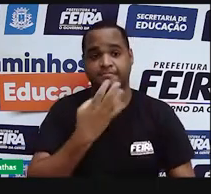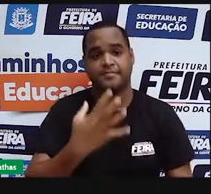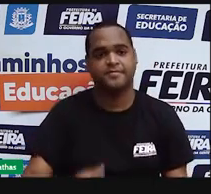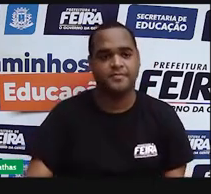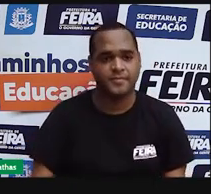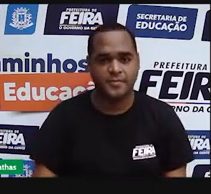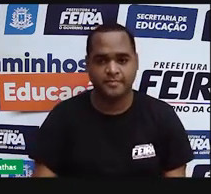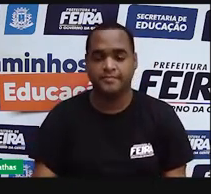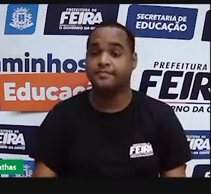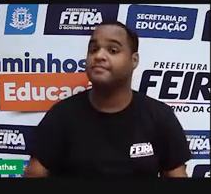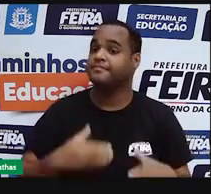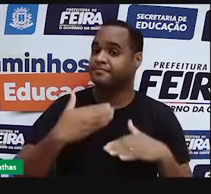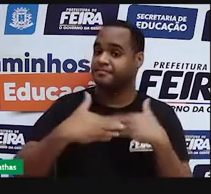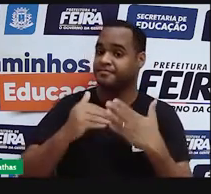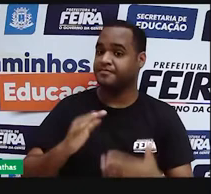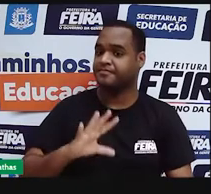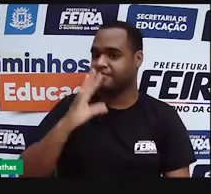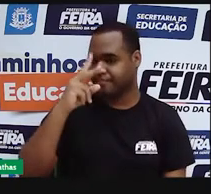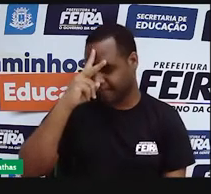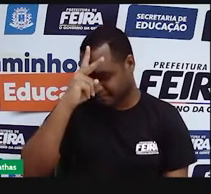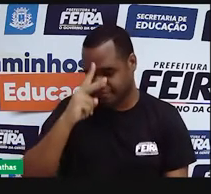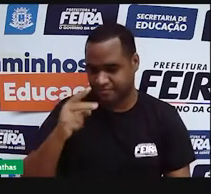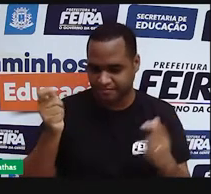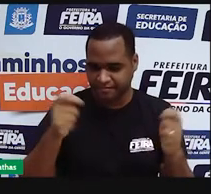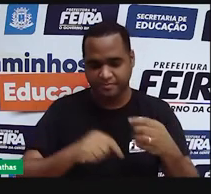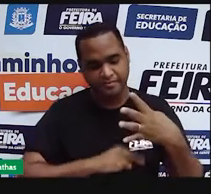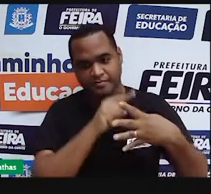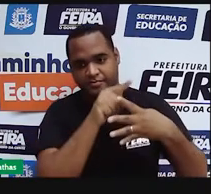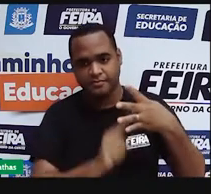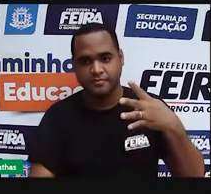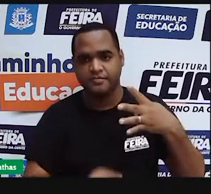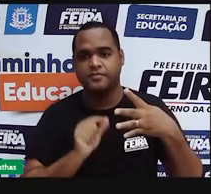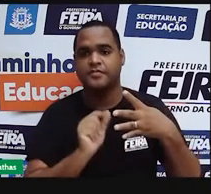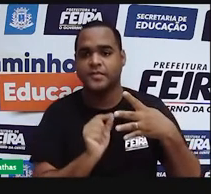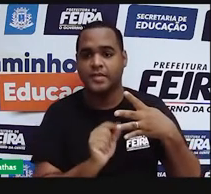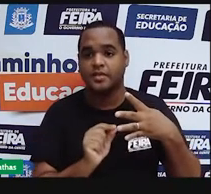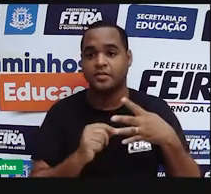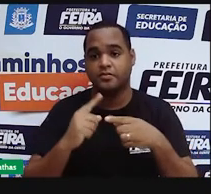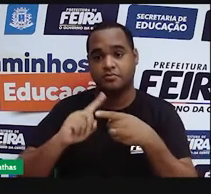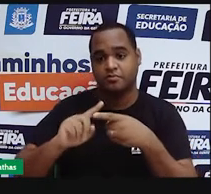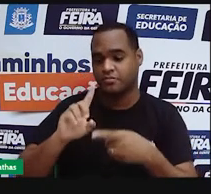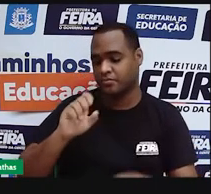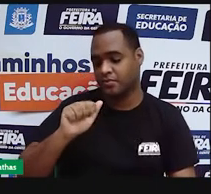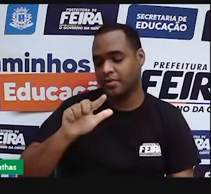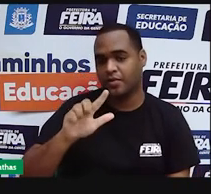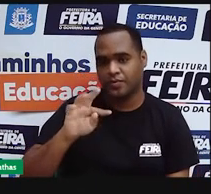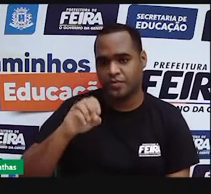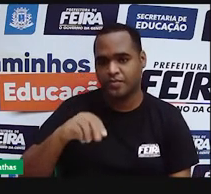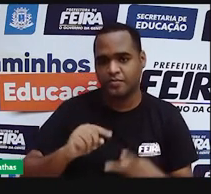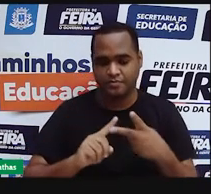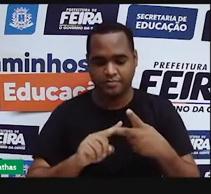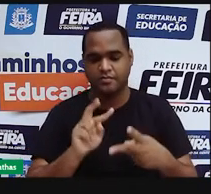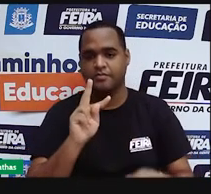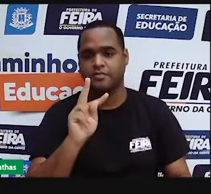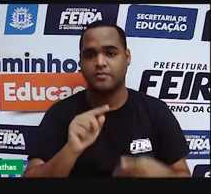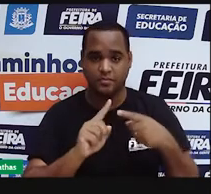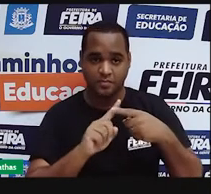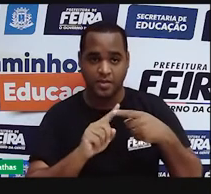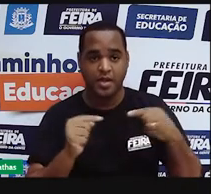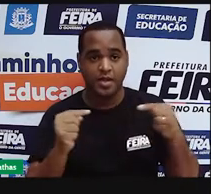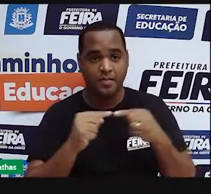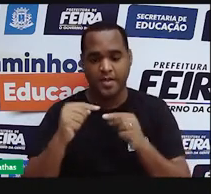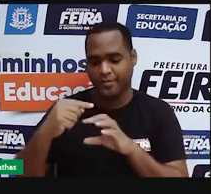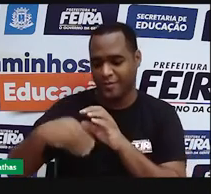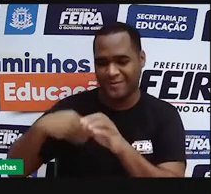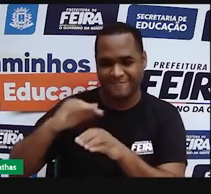Ao longo da história a gente pode destacar quatro modelos atômicos como sendo os principais. O modelo atômico de Dalton, que é o modelo da bola de